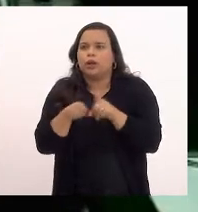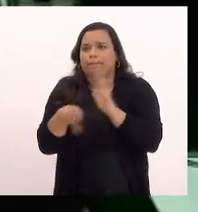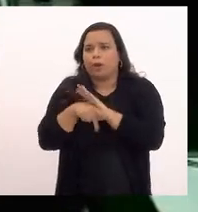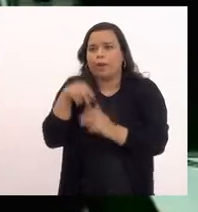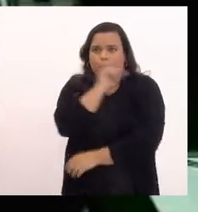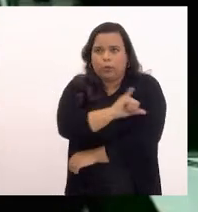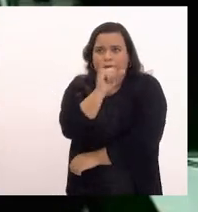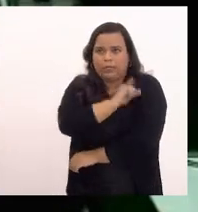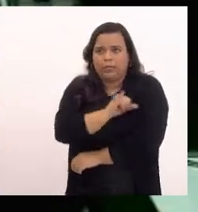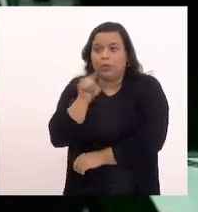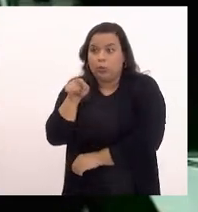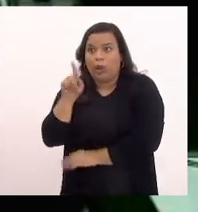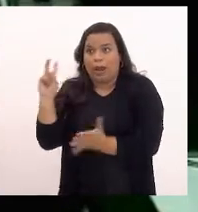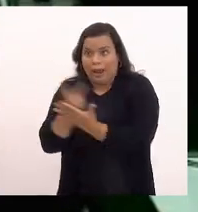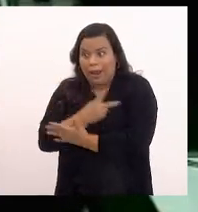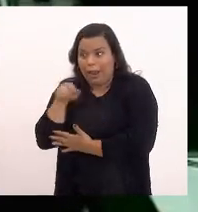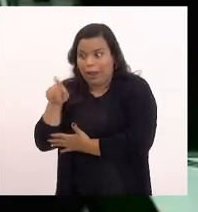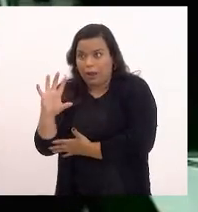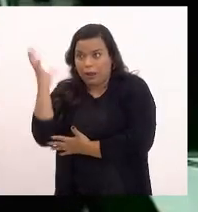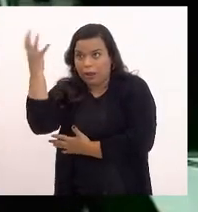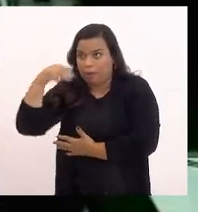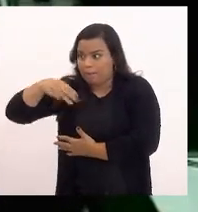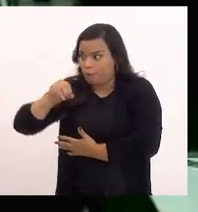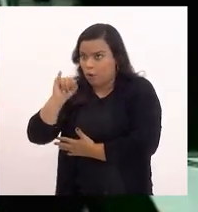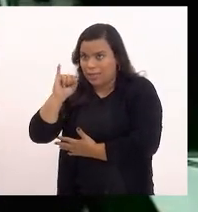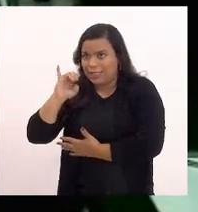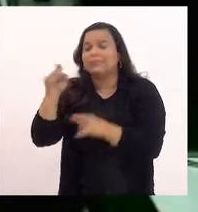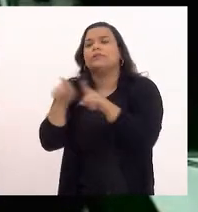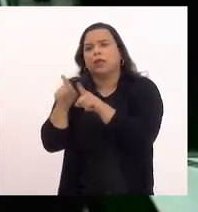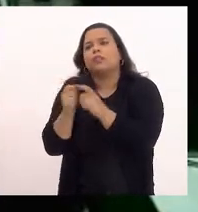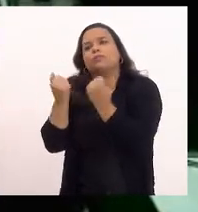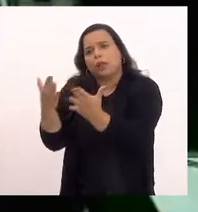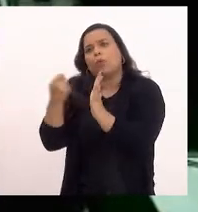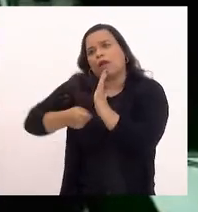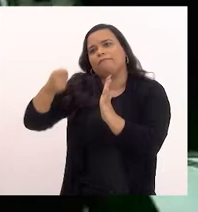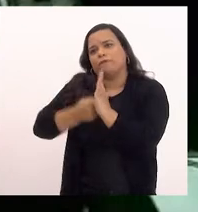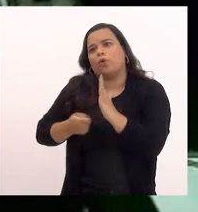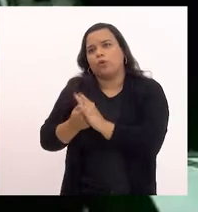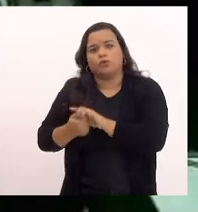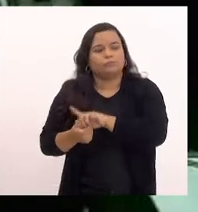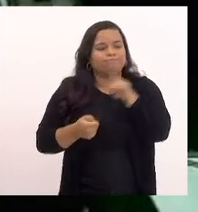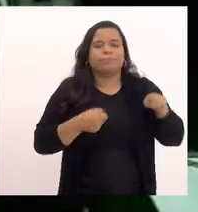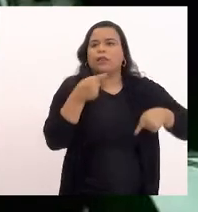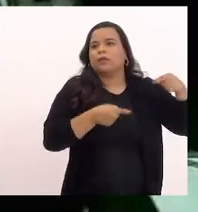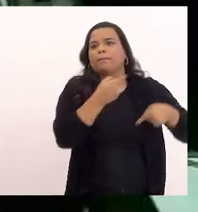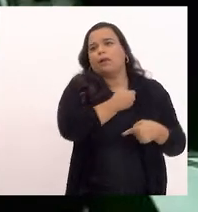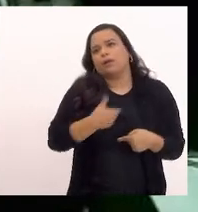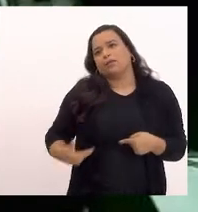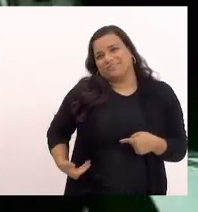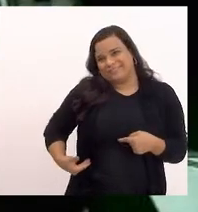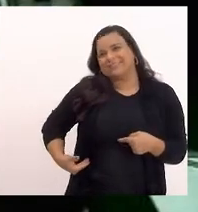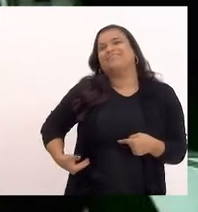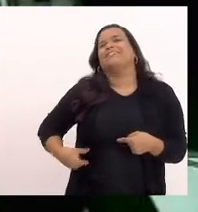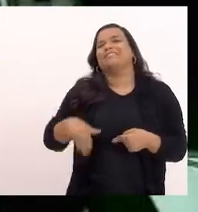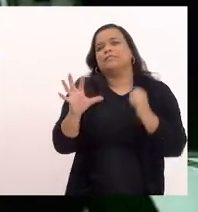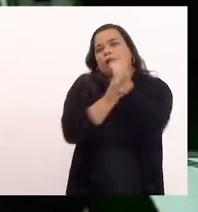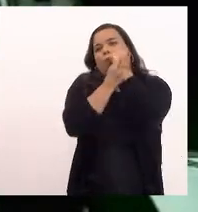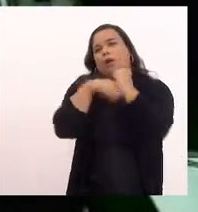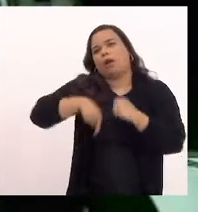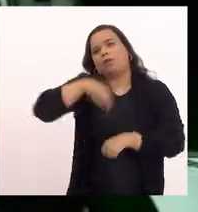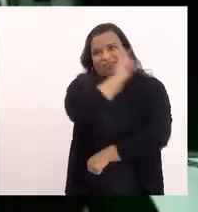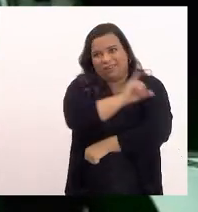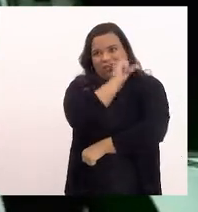Moise também reforçou o seu debate com relação à política pública de segurança no Rio de Janeiro que